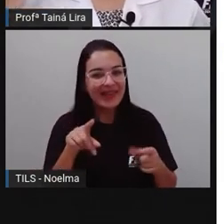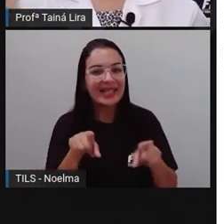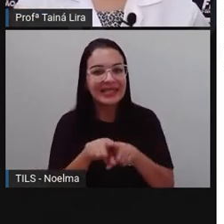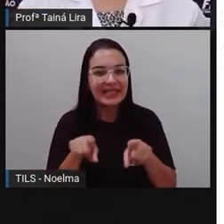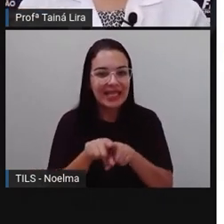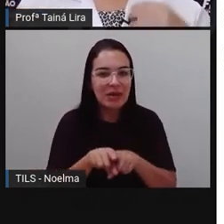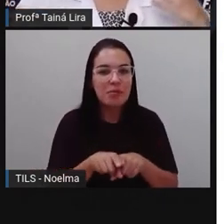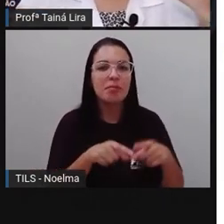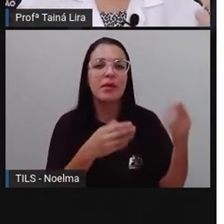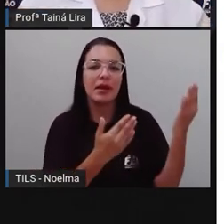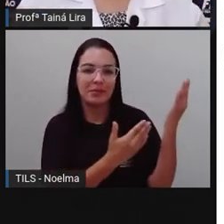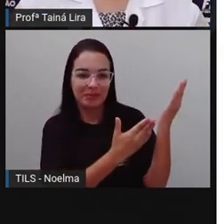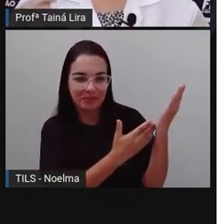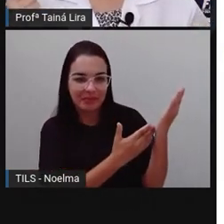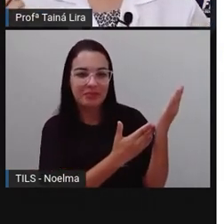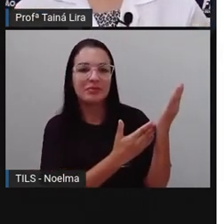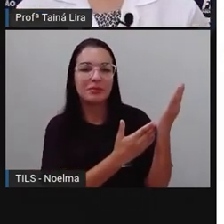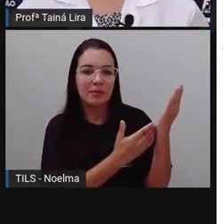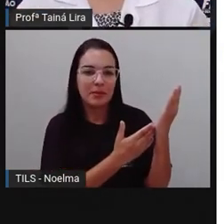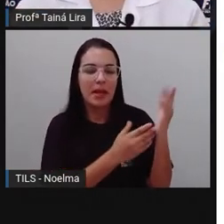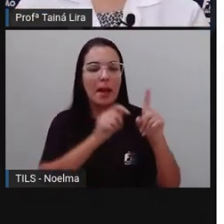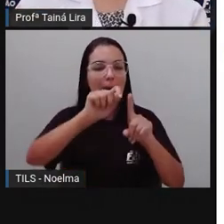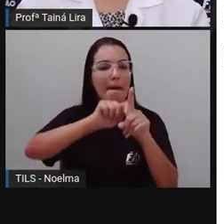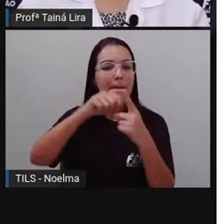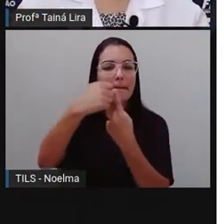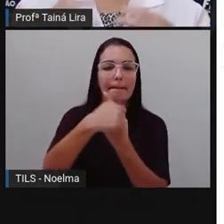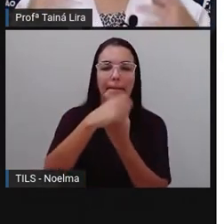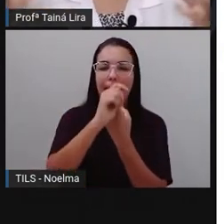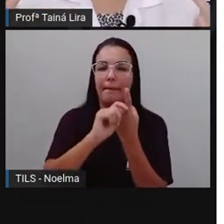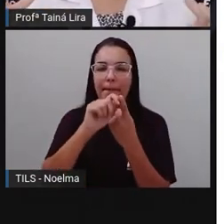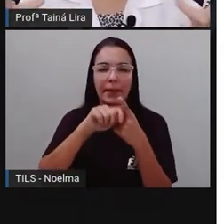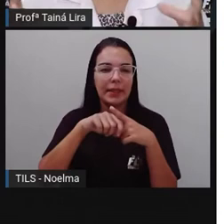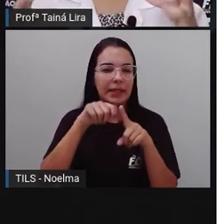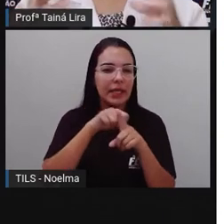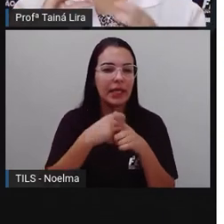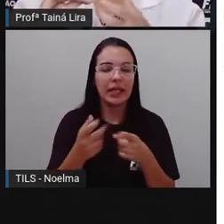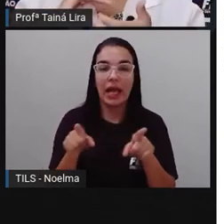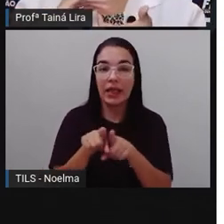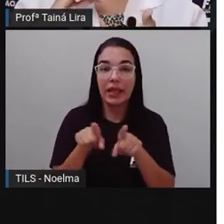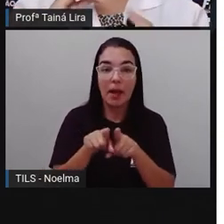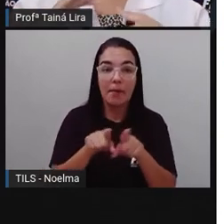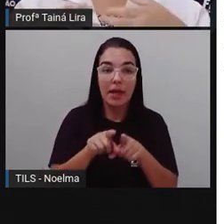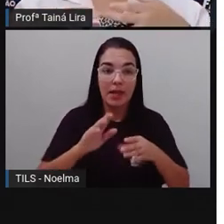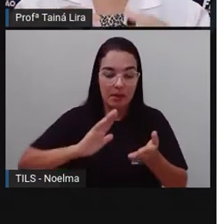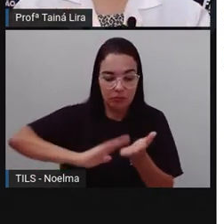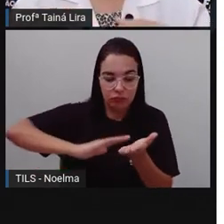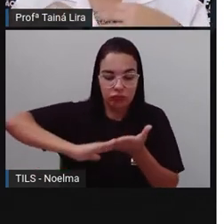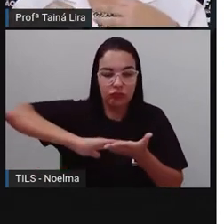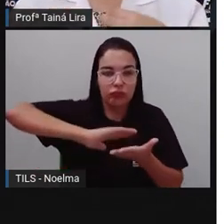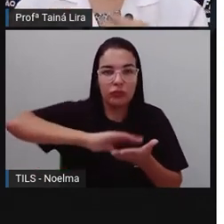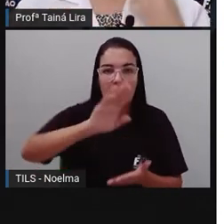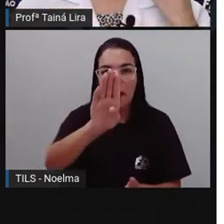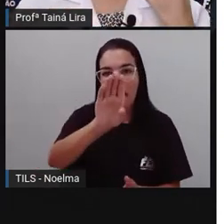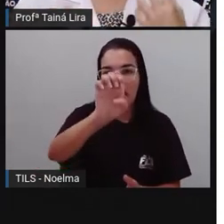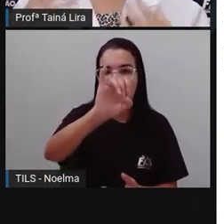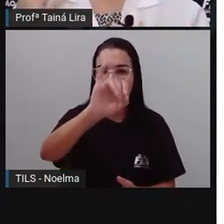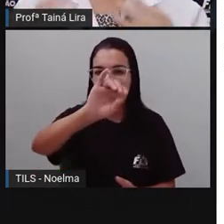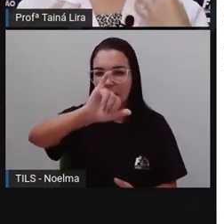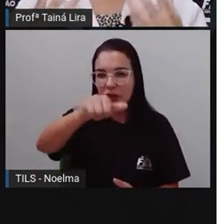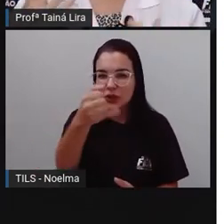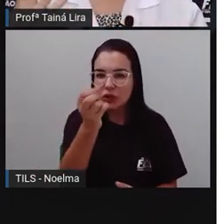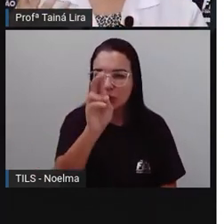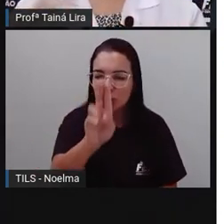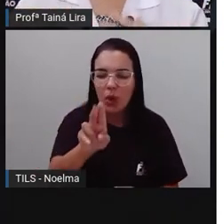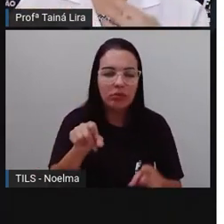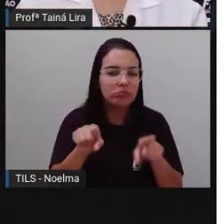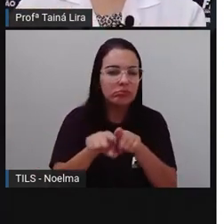a paçoca, bolo de milho, banana assada, o beiju, né? Que nós fazemos a tapioca. Então, tudo, todos